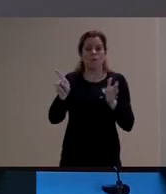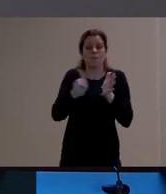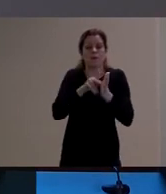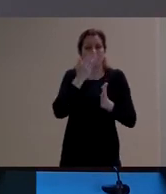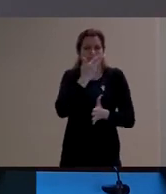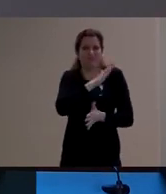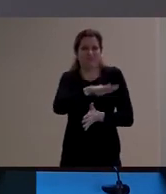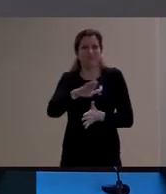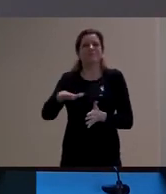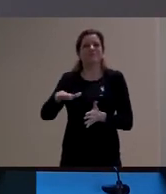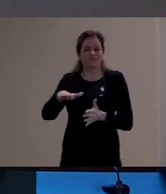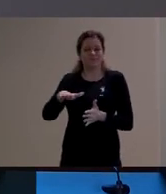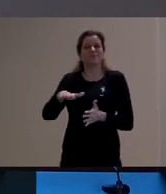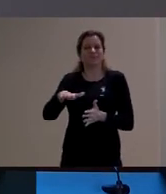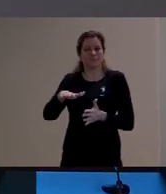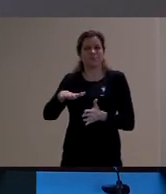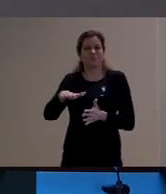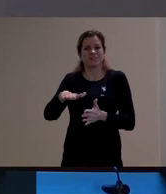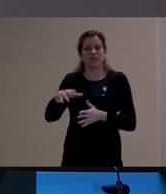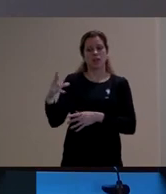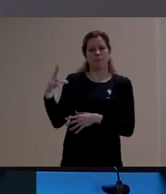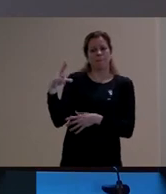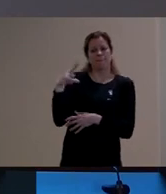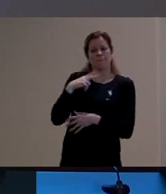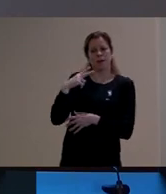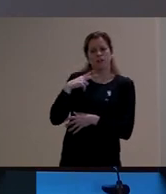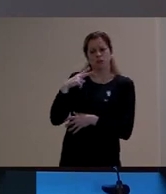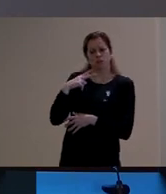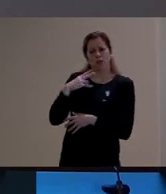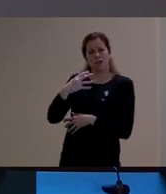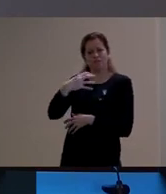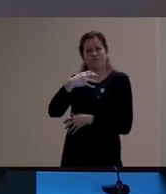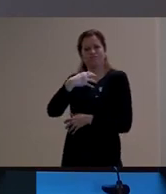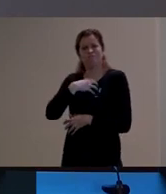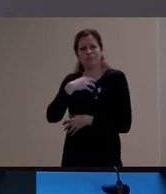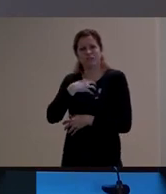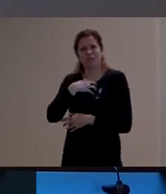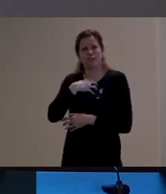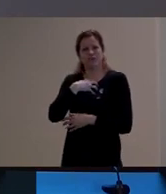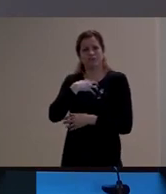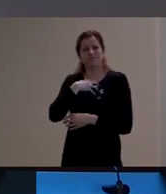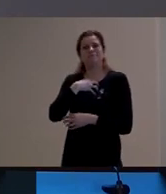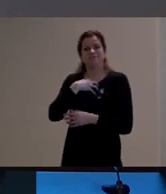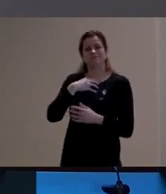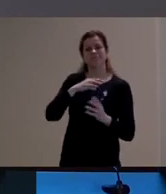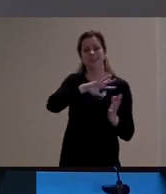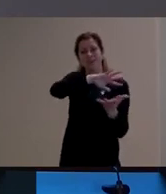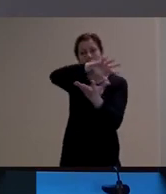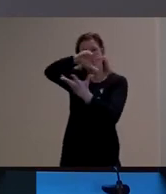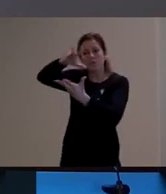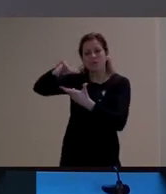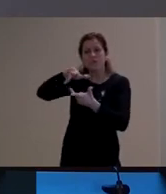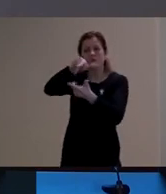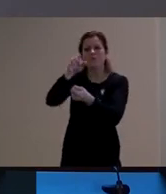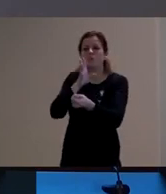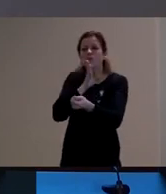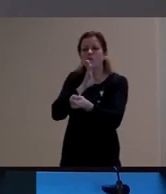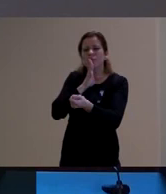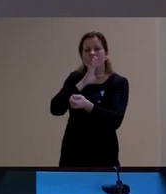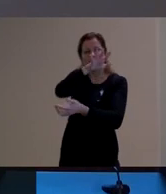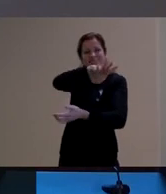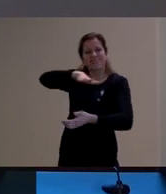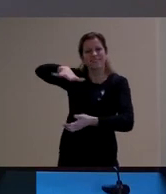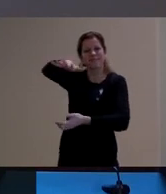que indica um pouco o seu modo particular de agir sobre o mundo. Então, esse livro Infância